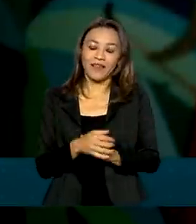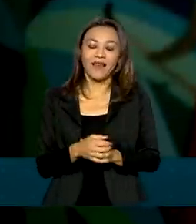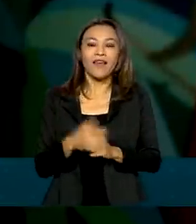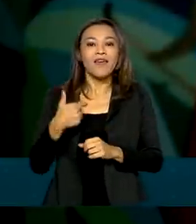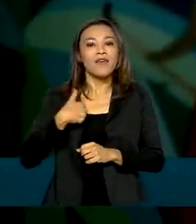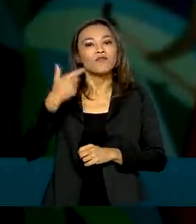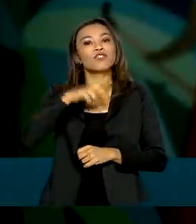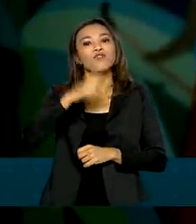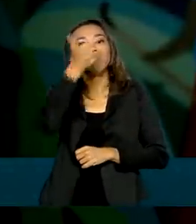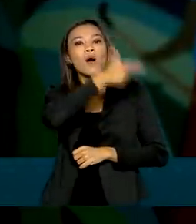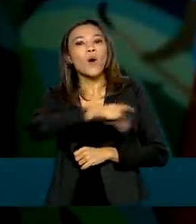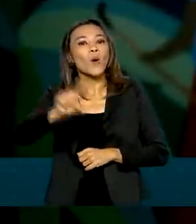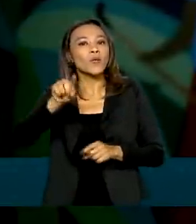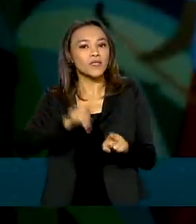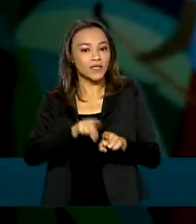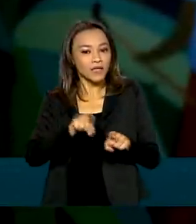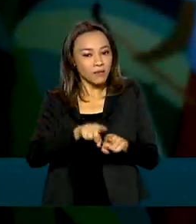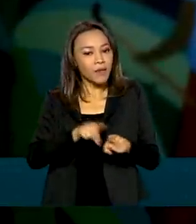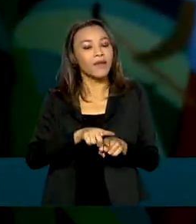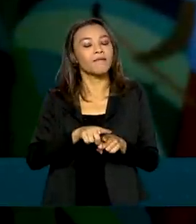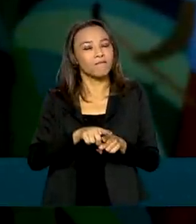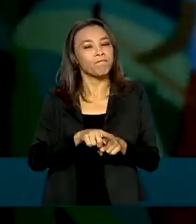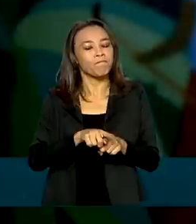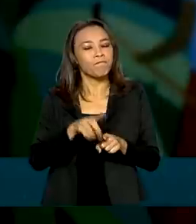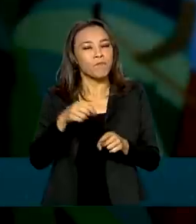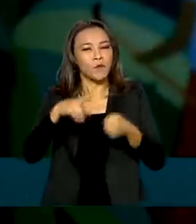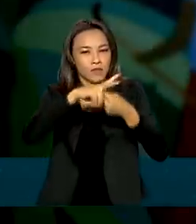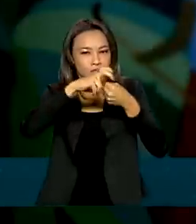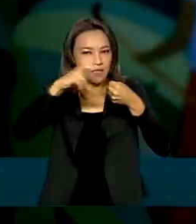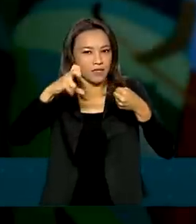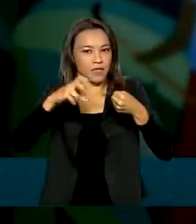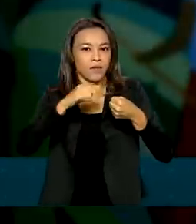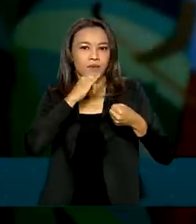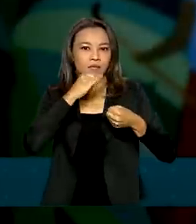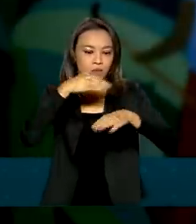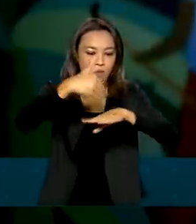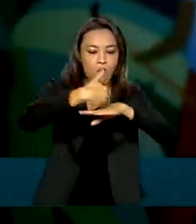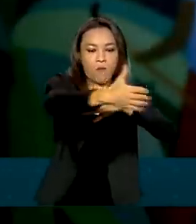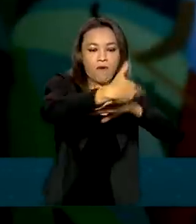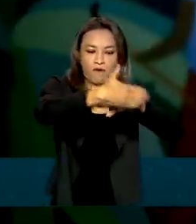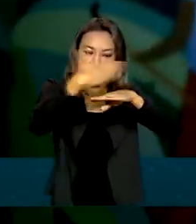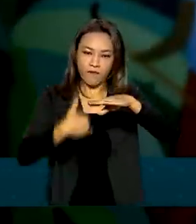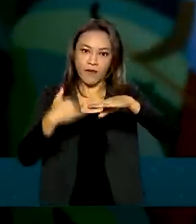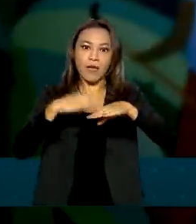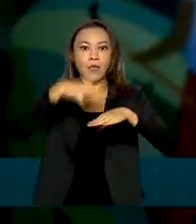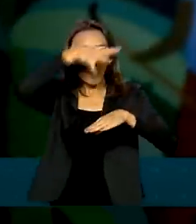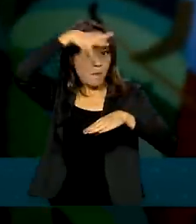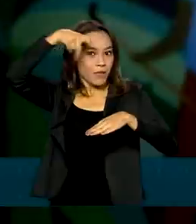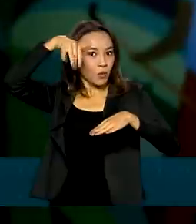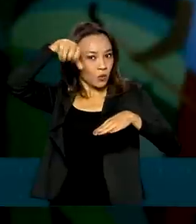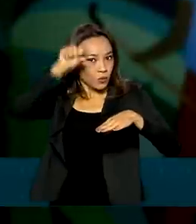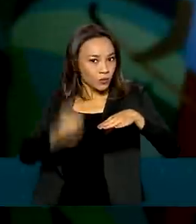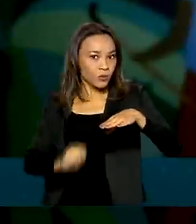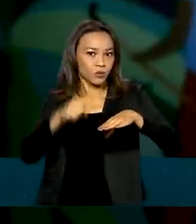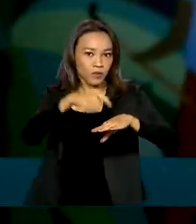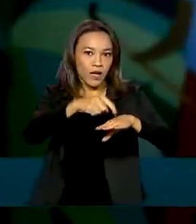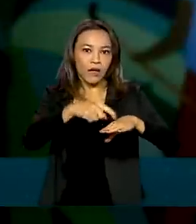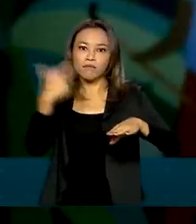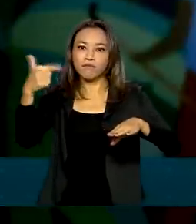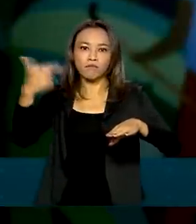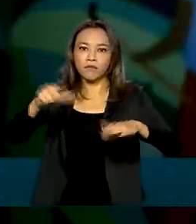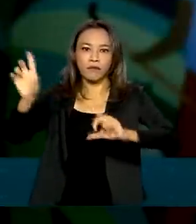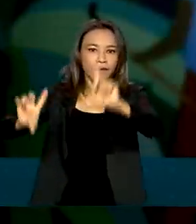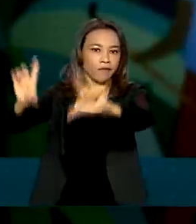também uma outra grande passagem com a Voz do Brasil, na fronteira, lá em Niuaque, Mato Grosso do Sul. Lá não pegava televisão.